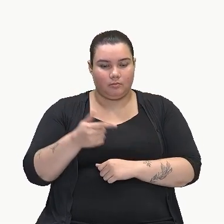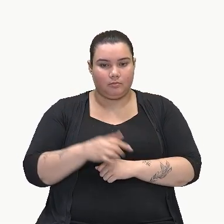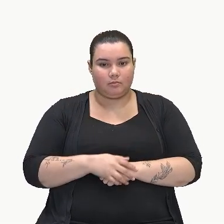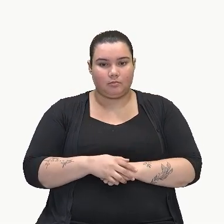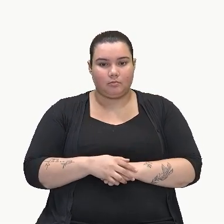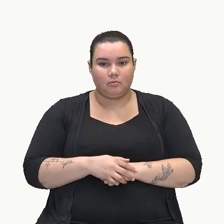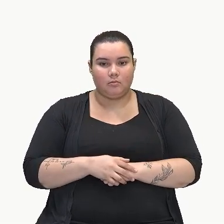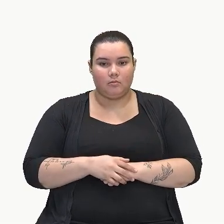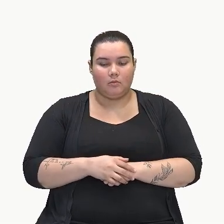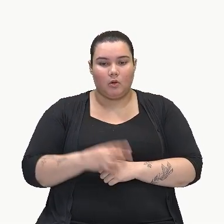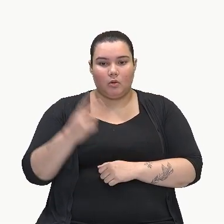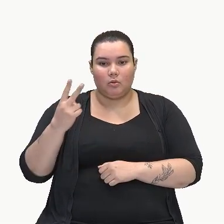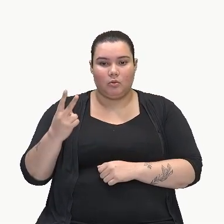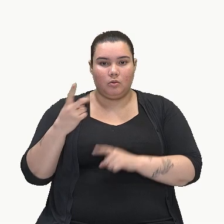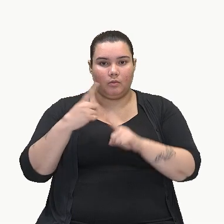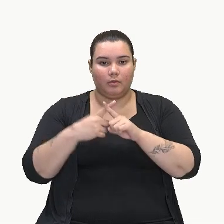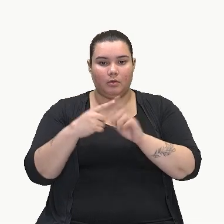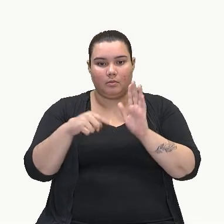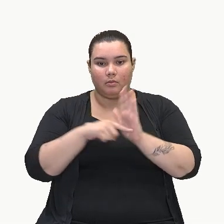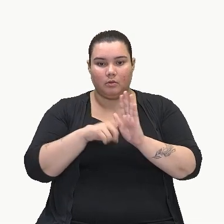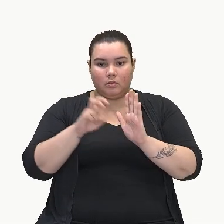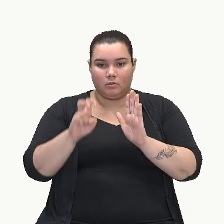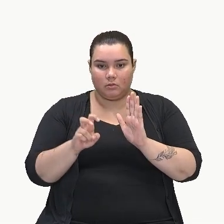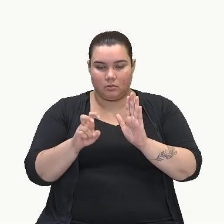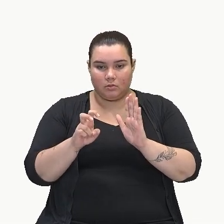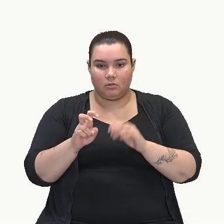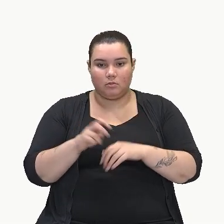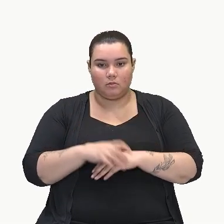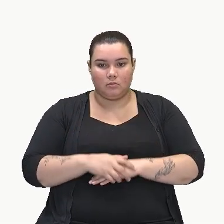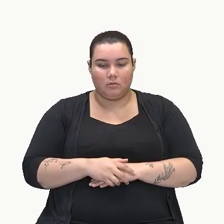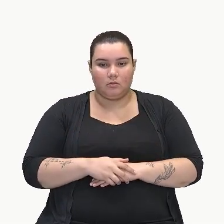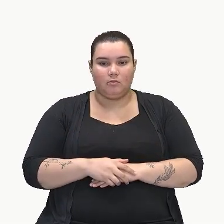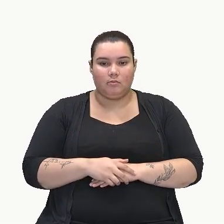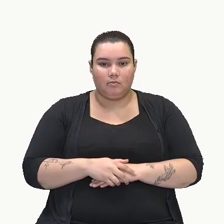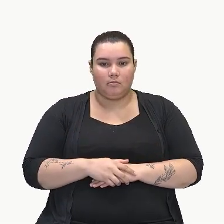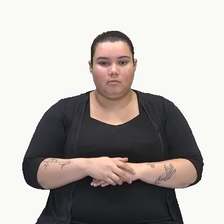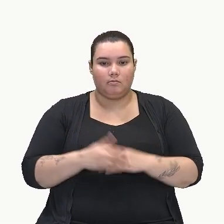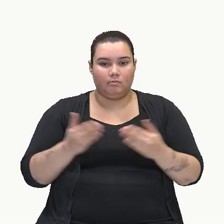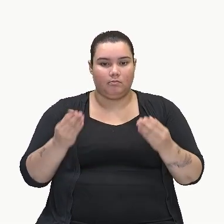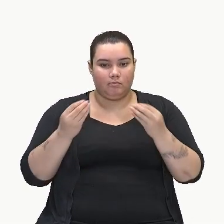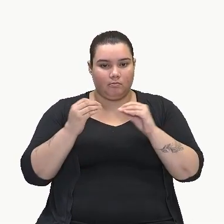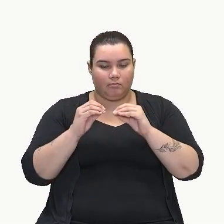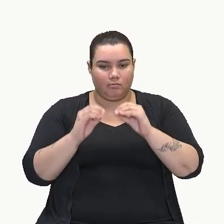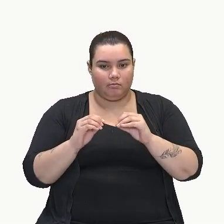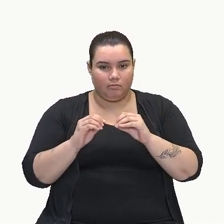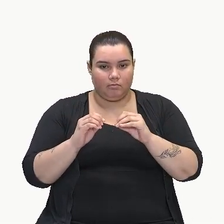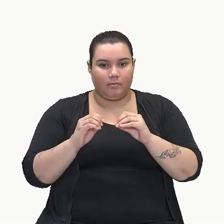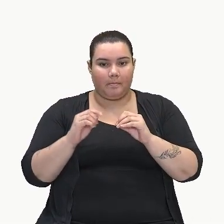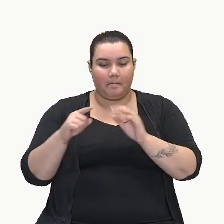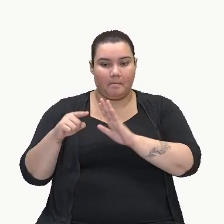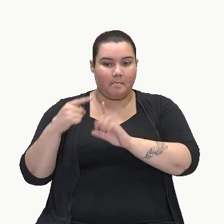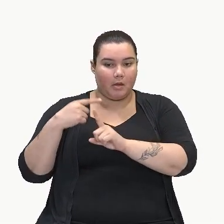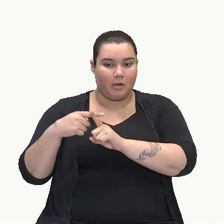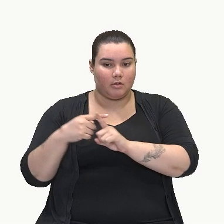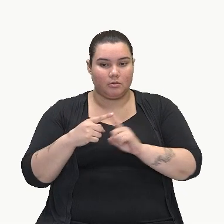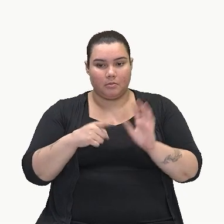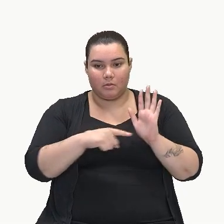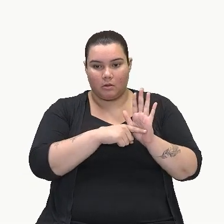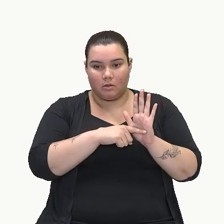2 vezes menos 5, tá? Sinais diferentes, ó. Aqui é mais e aqui é menos.